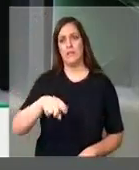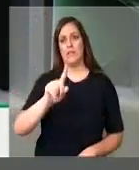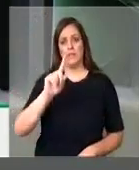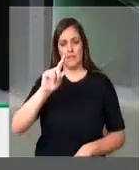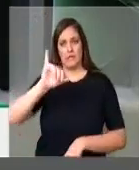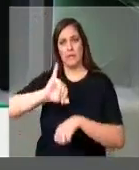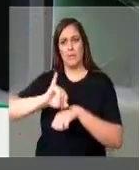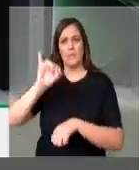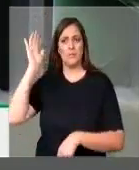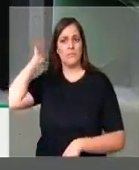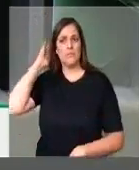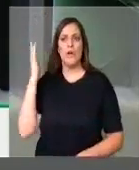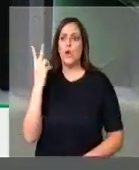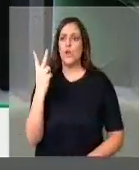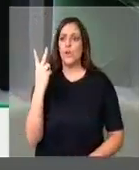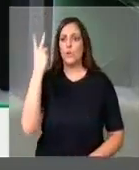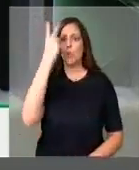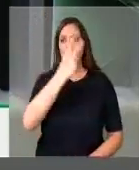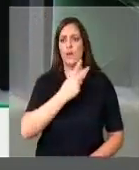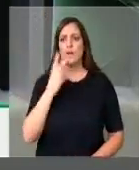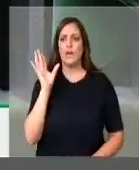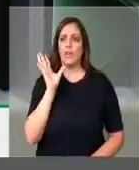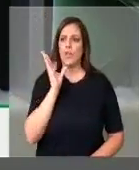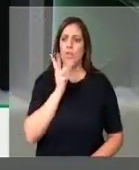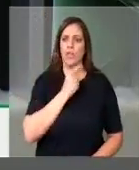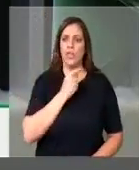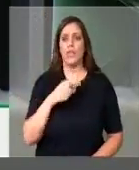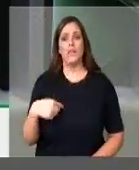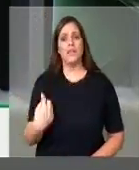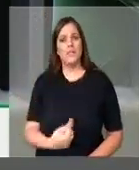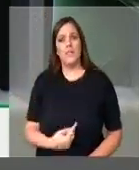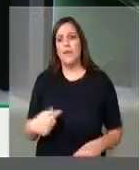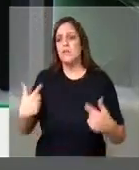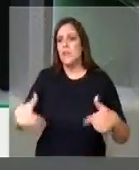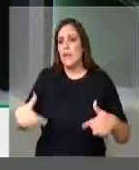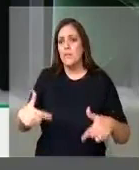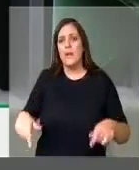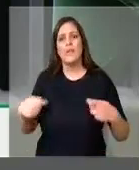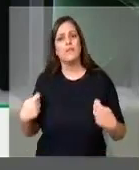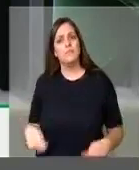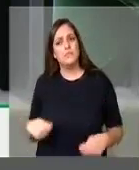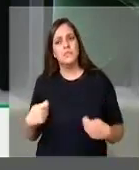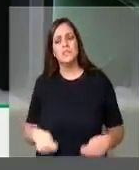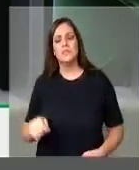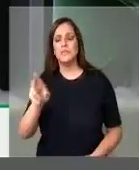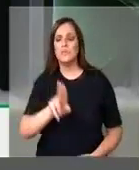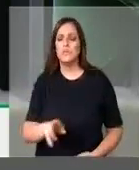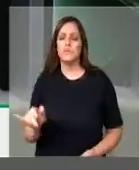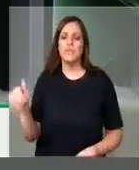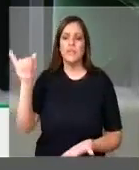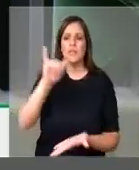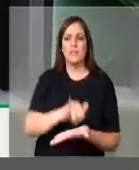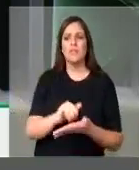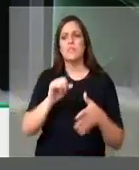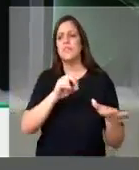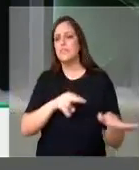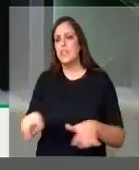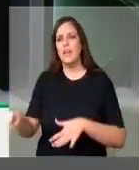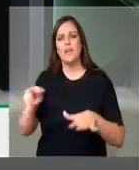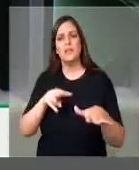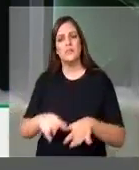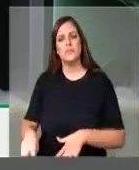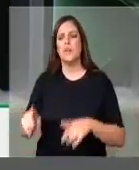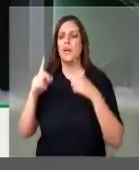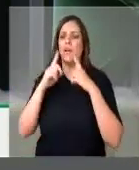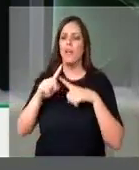duas horas. Nosso trabalho nos obriga a viajar e suportar essa situação toda semana. Todos os passageiros